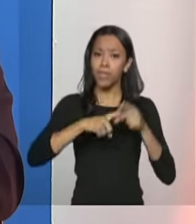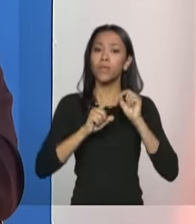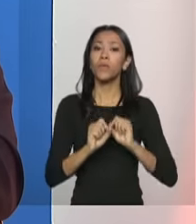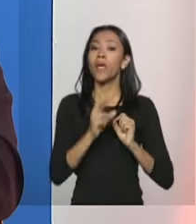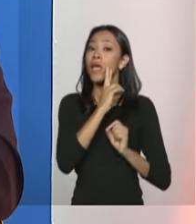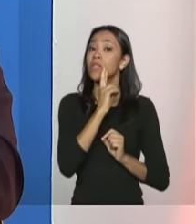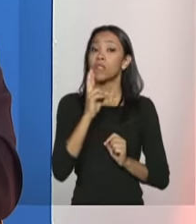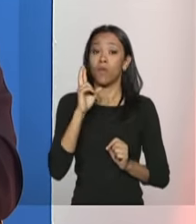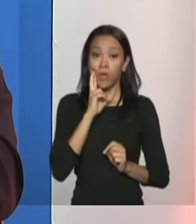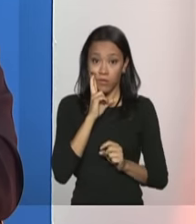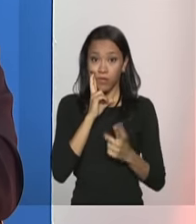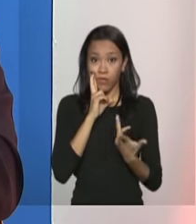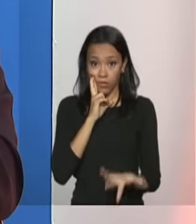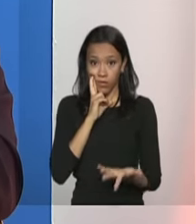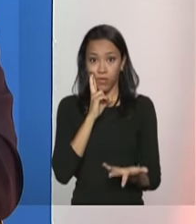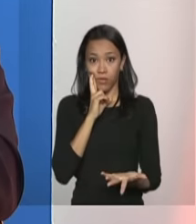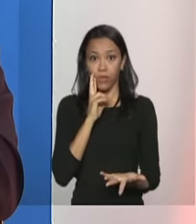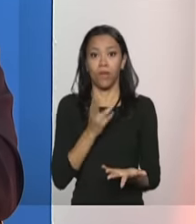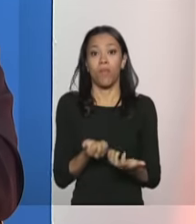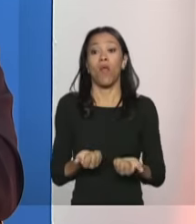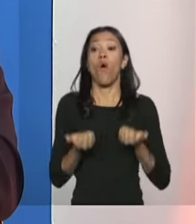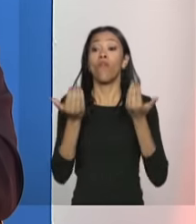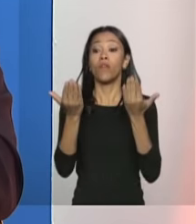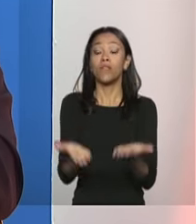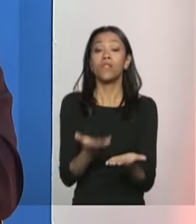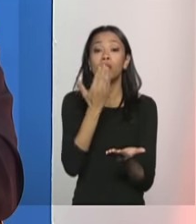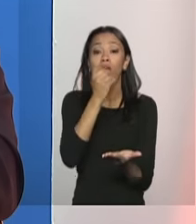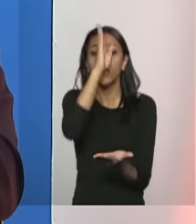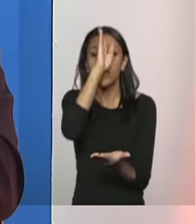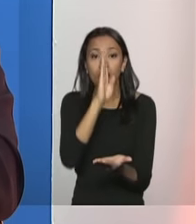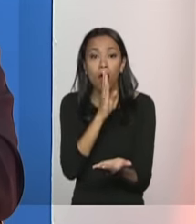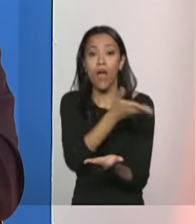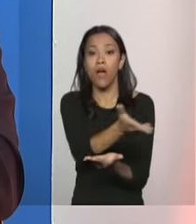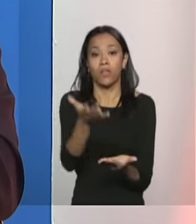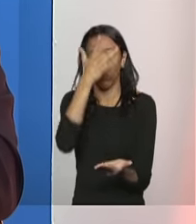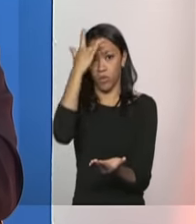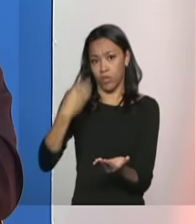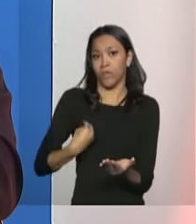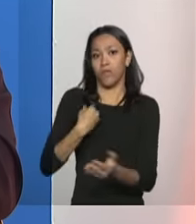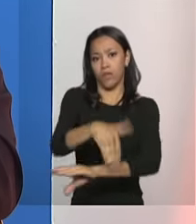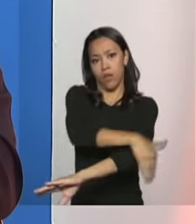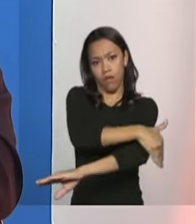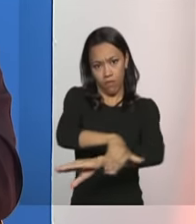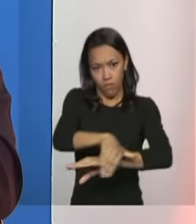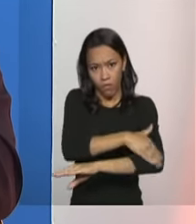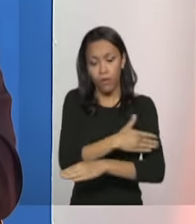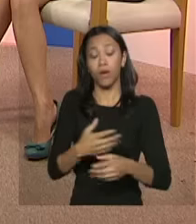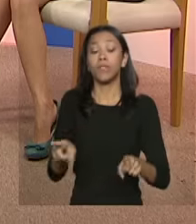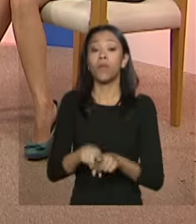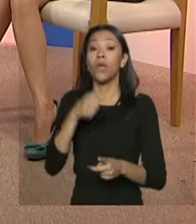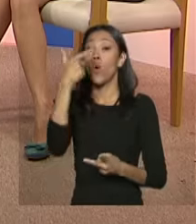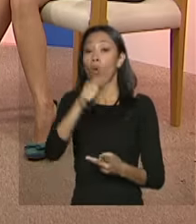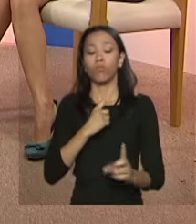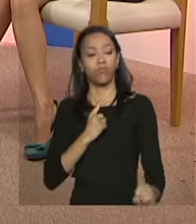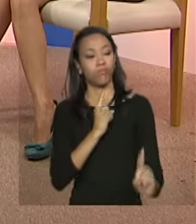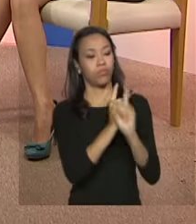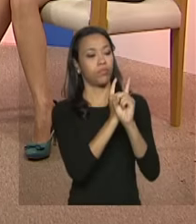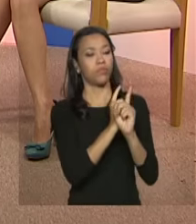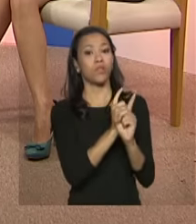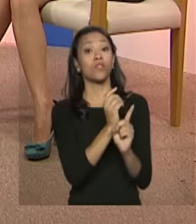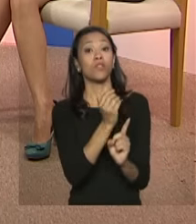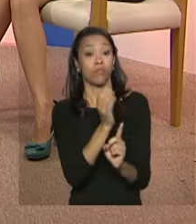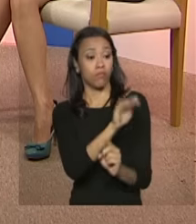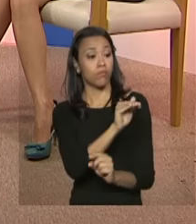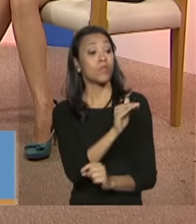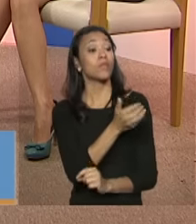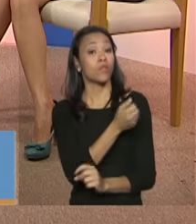fornecimento da alimentação diretamente ao serviço de acolhimento e como também a abordagem social e os consultórios na rua